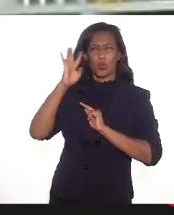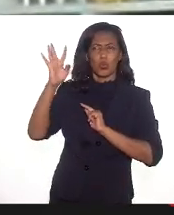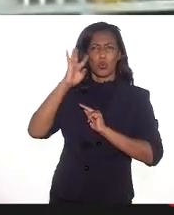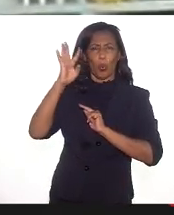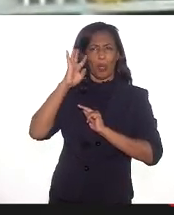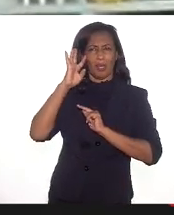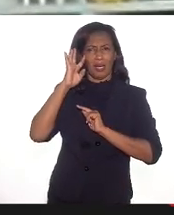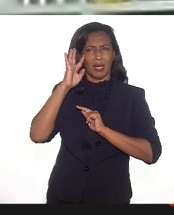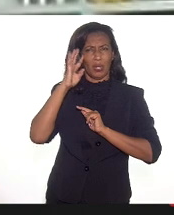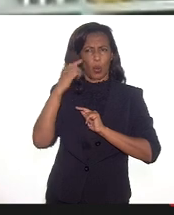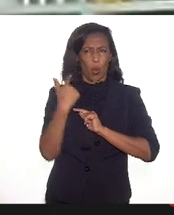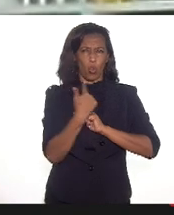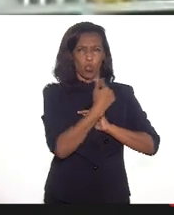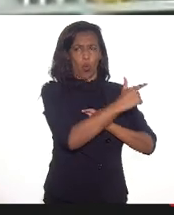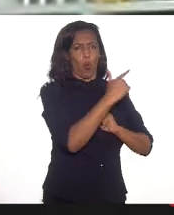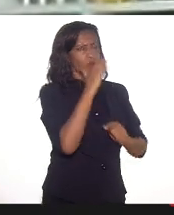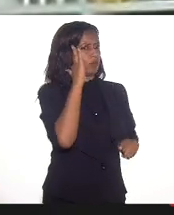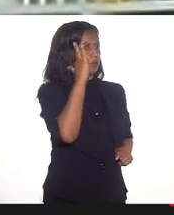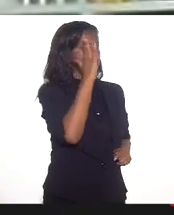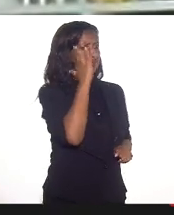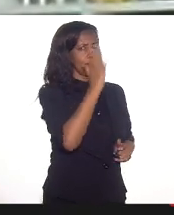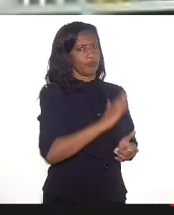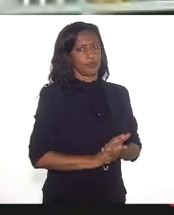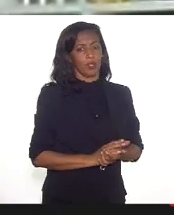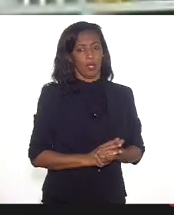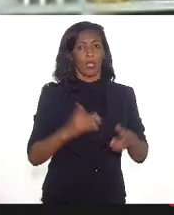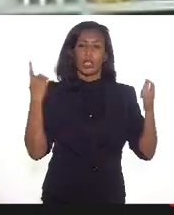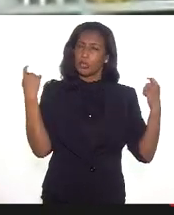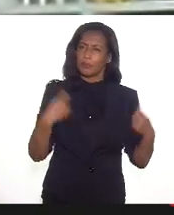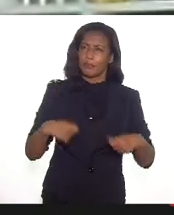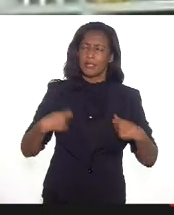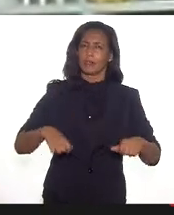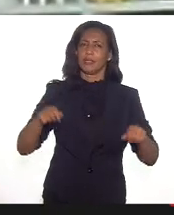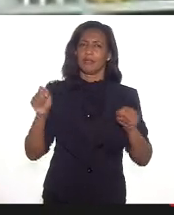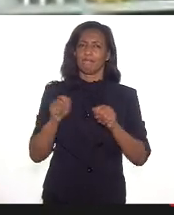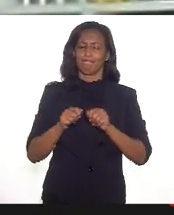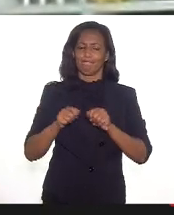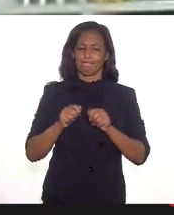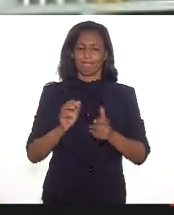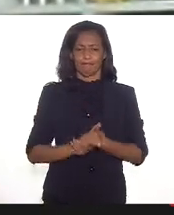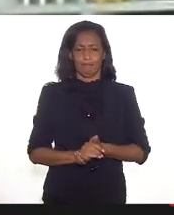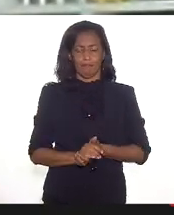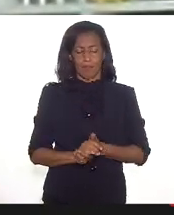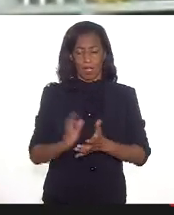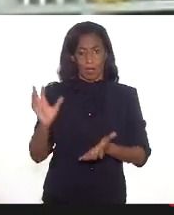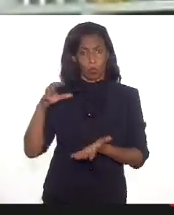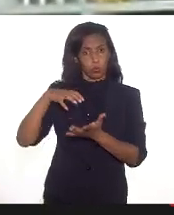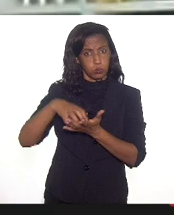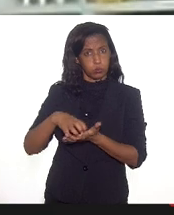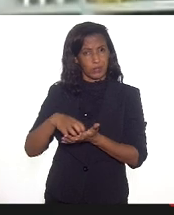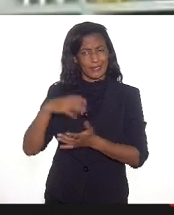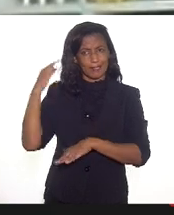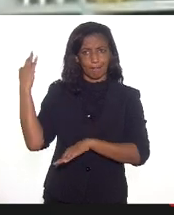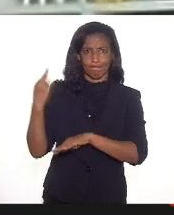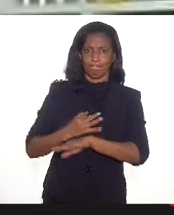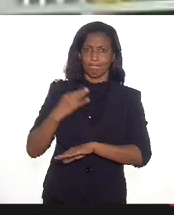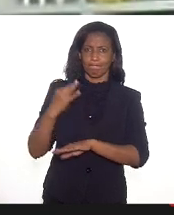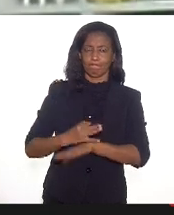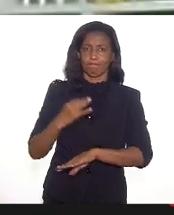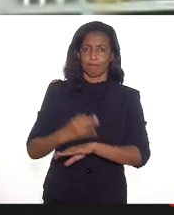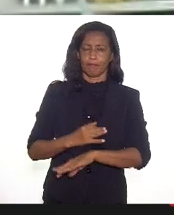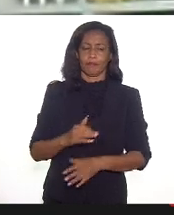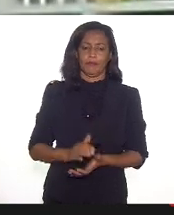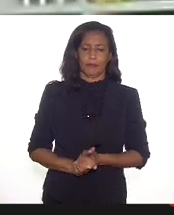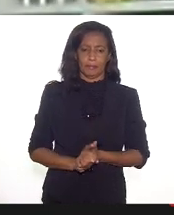novas utopias. então é isso que a gente precisa efetivamente fazer e esse é um espaço de resistência, porque